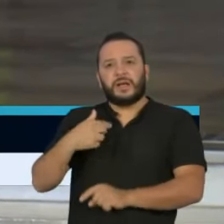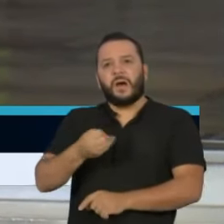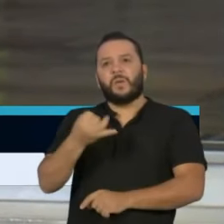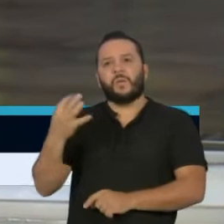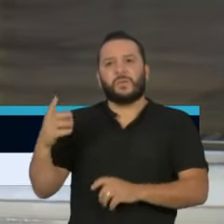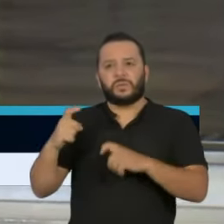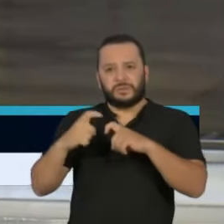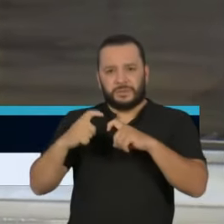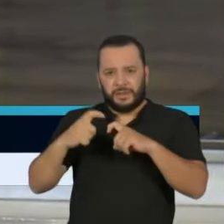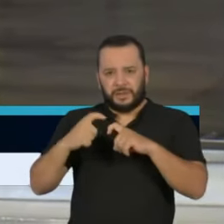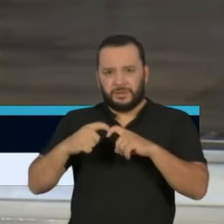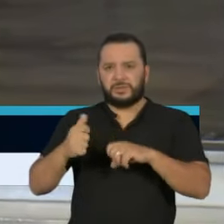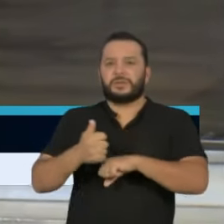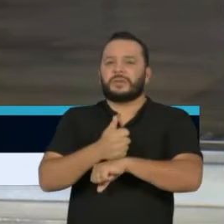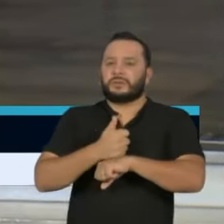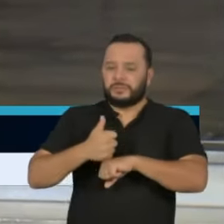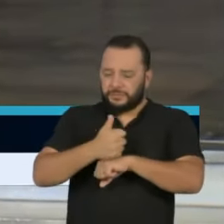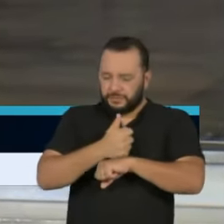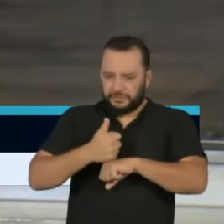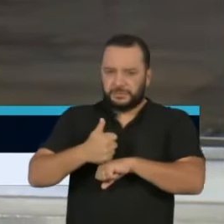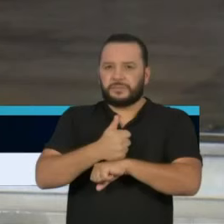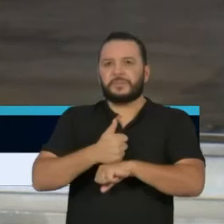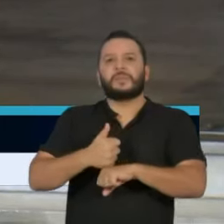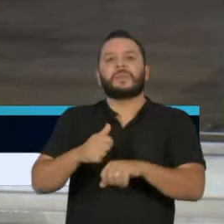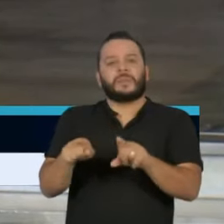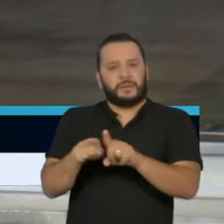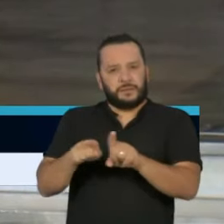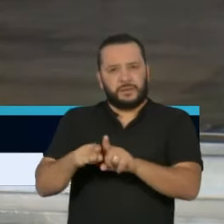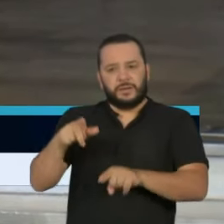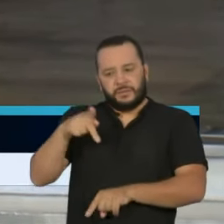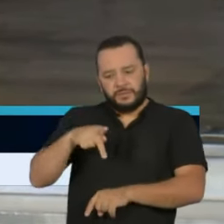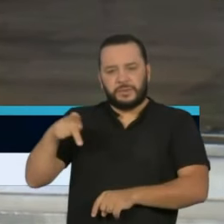médicos, especialistas, professores